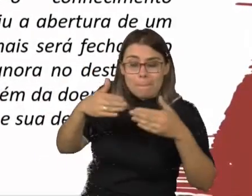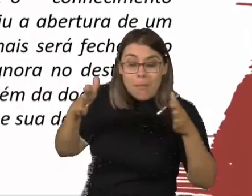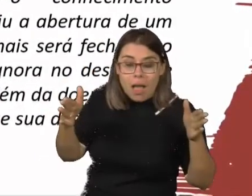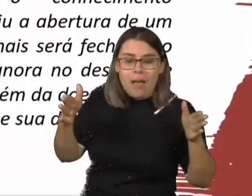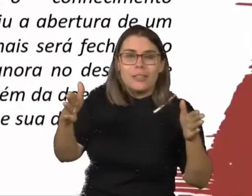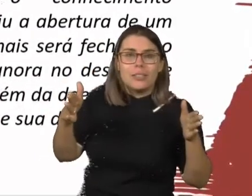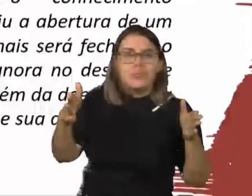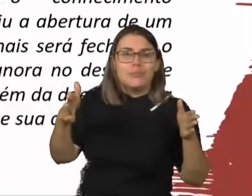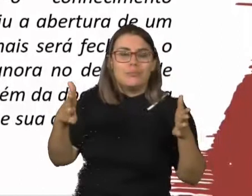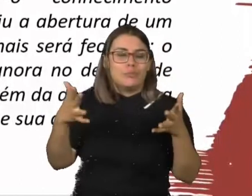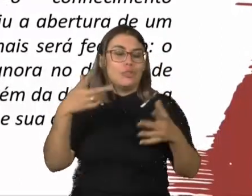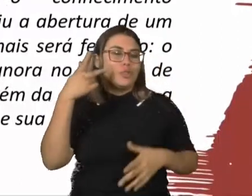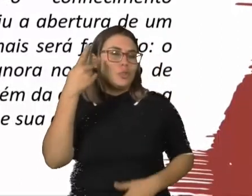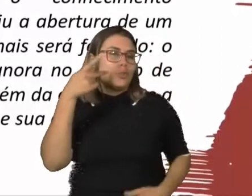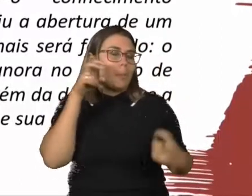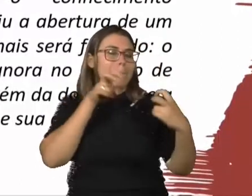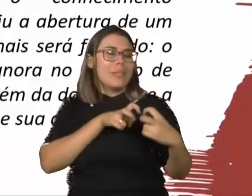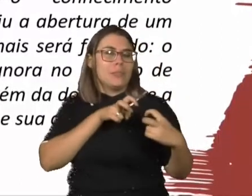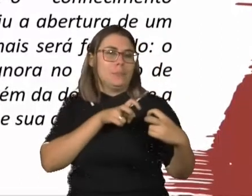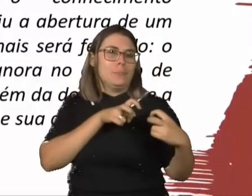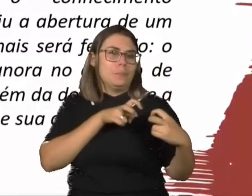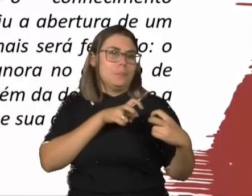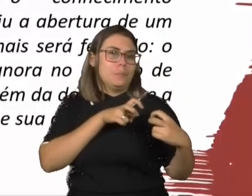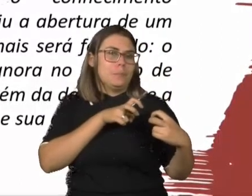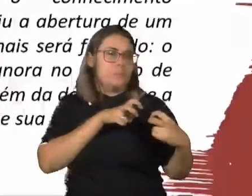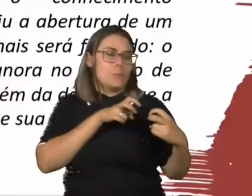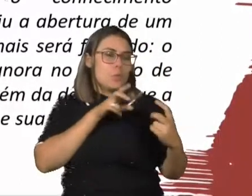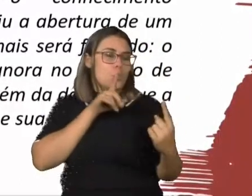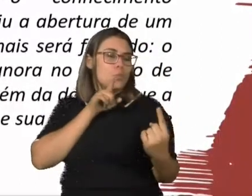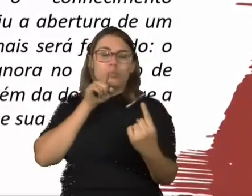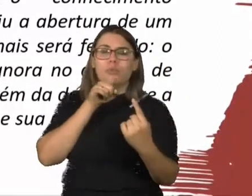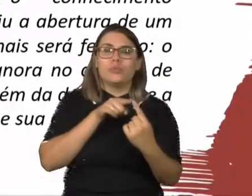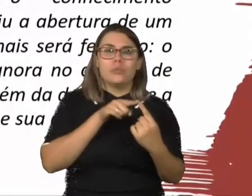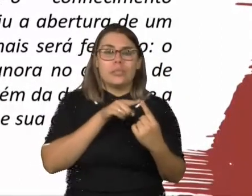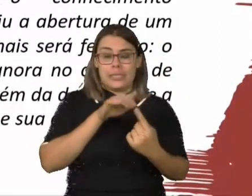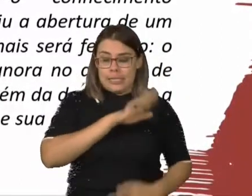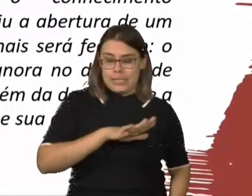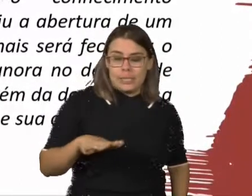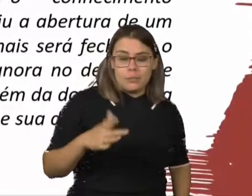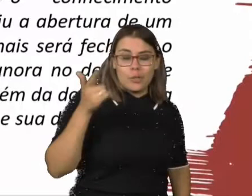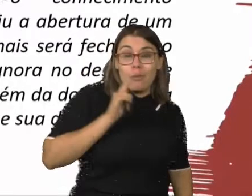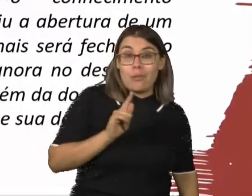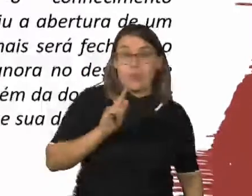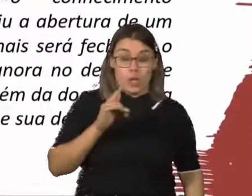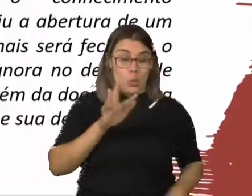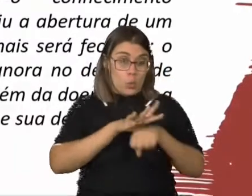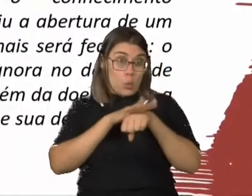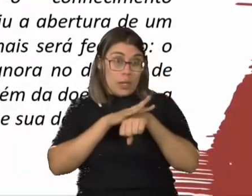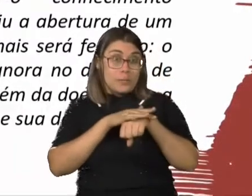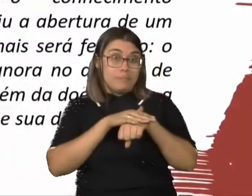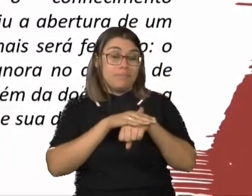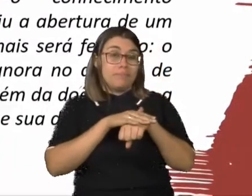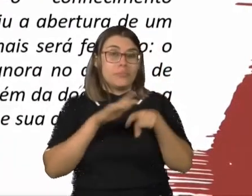mais terá puxado. O espaço do que se ignora no destino de uma criança, para além da doença que a afete, ou